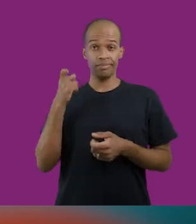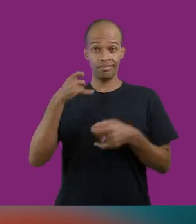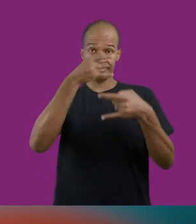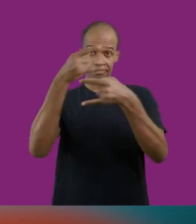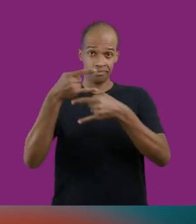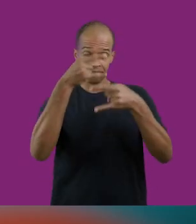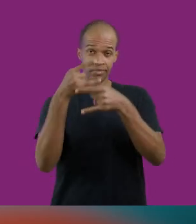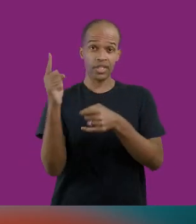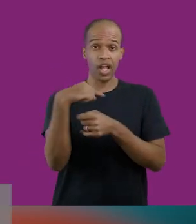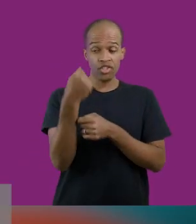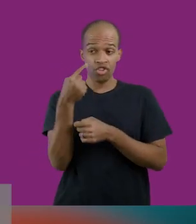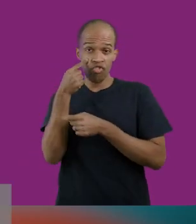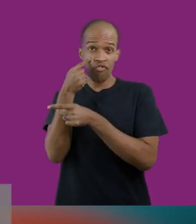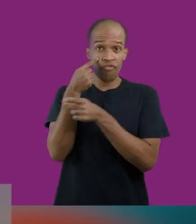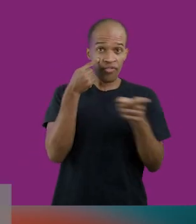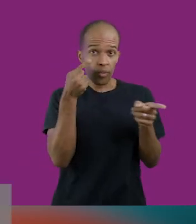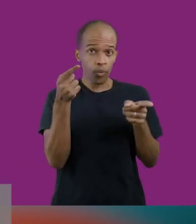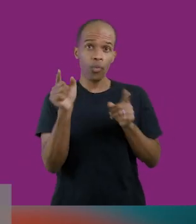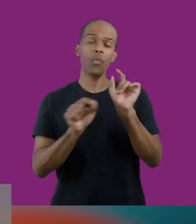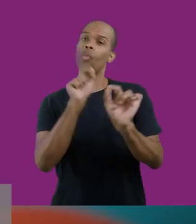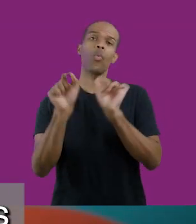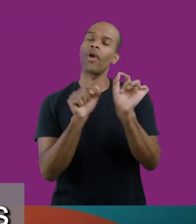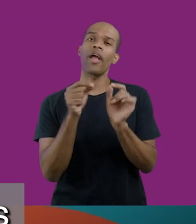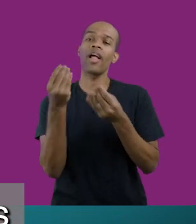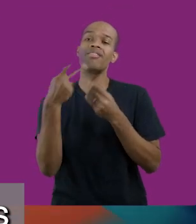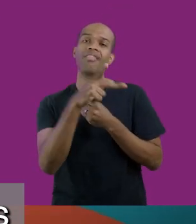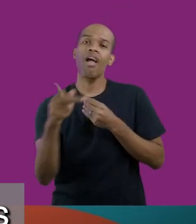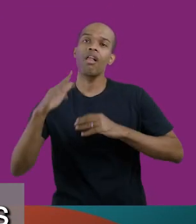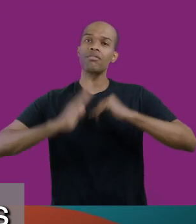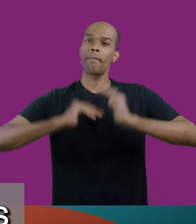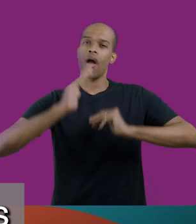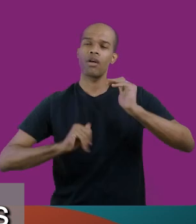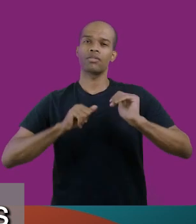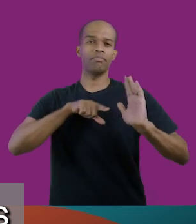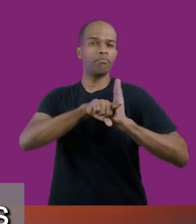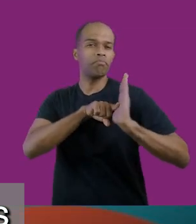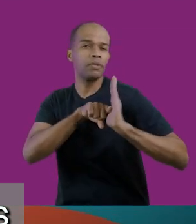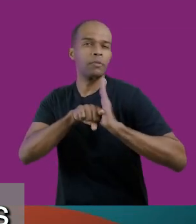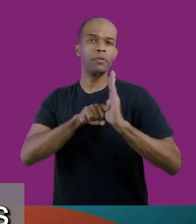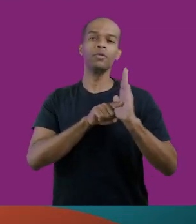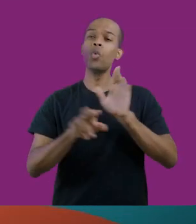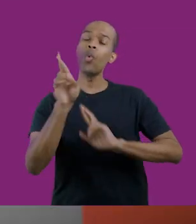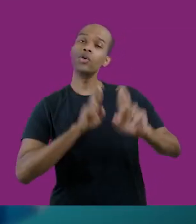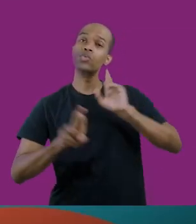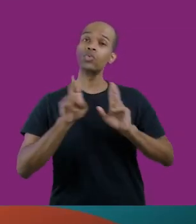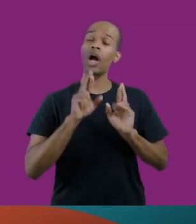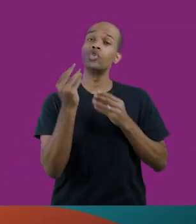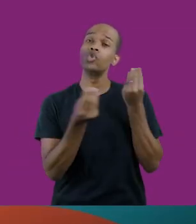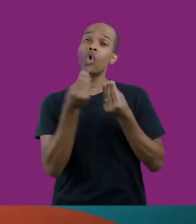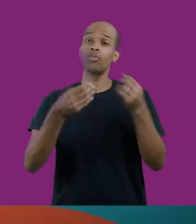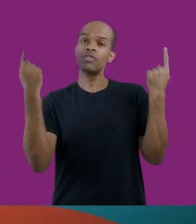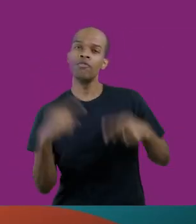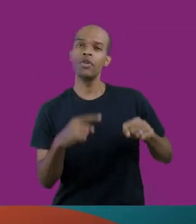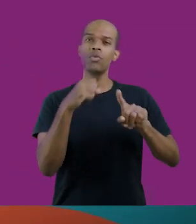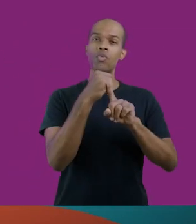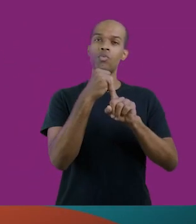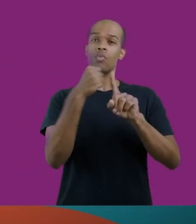No capítulo anterior, pudemos ouvir dos nossos convidados um pouco sobre suas práticas, pesquisas e os resultados sobre o